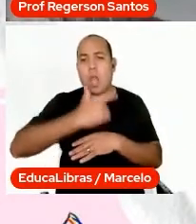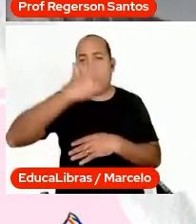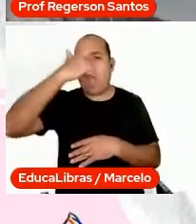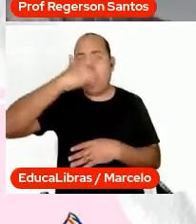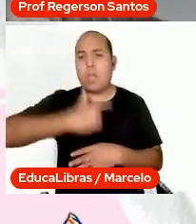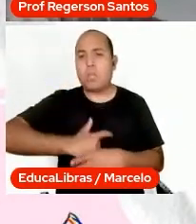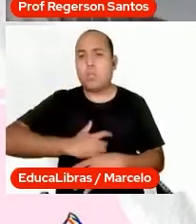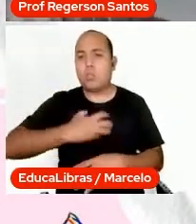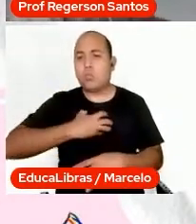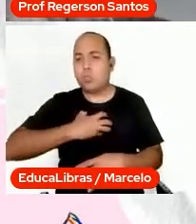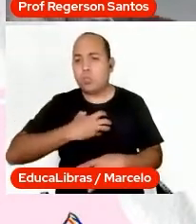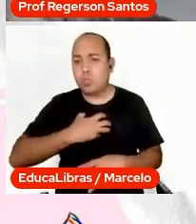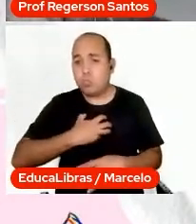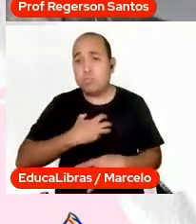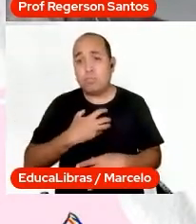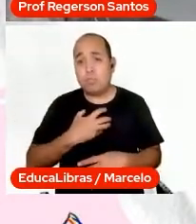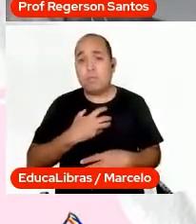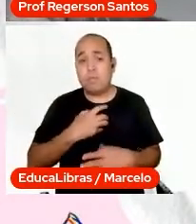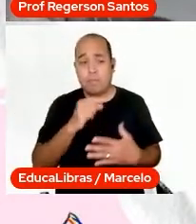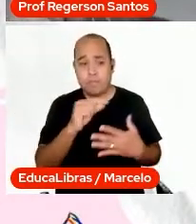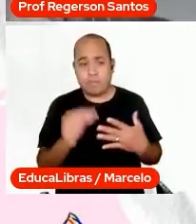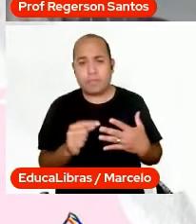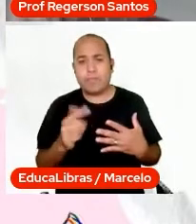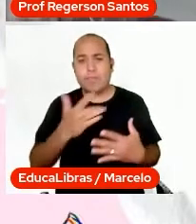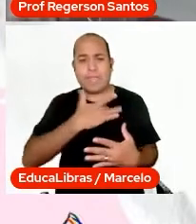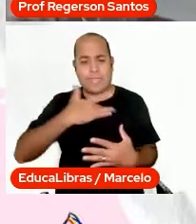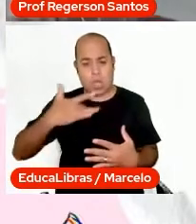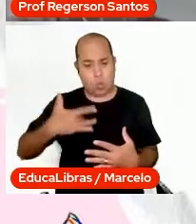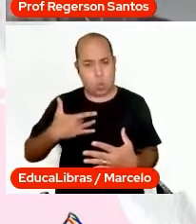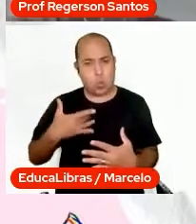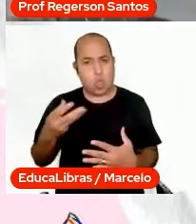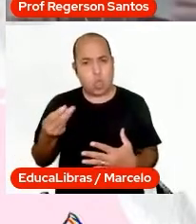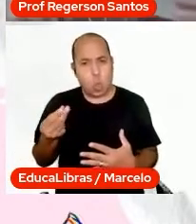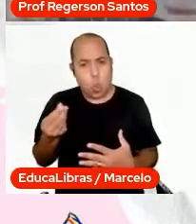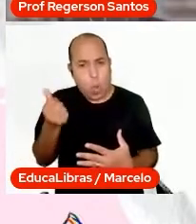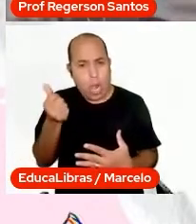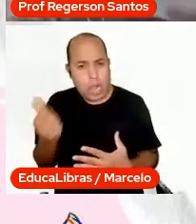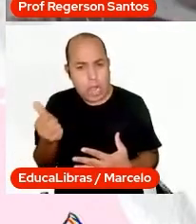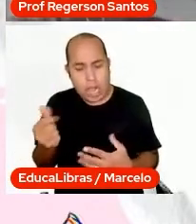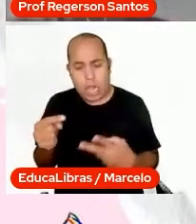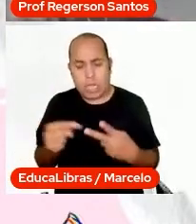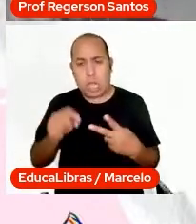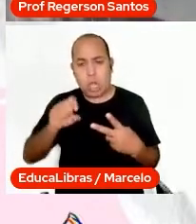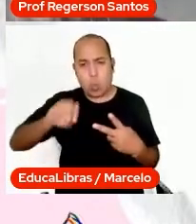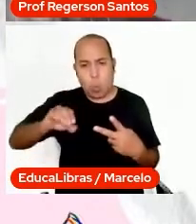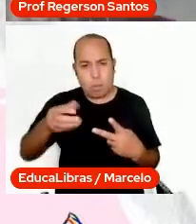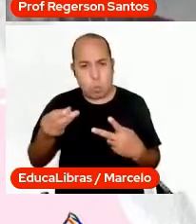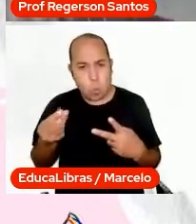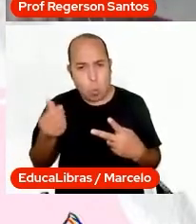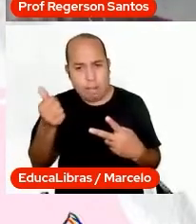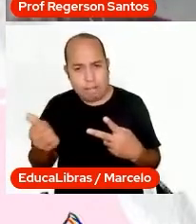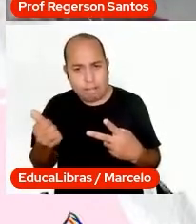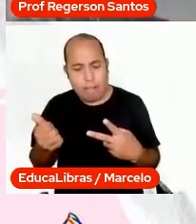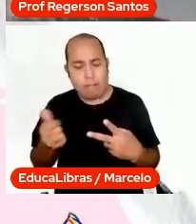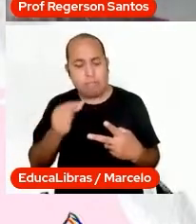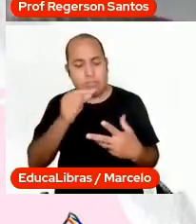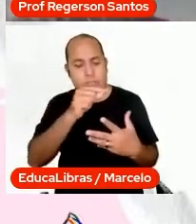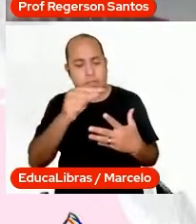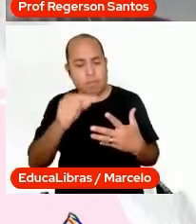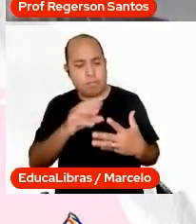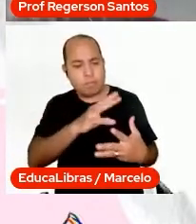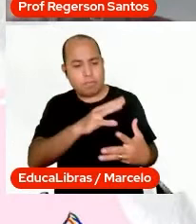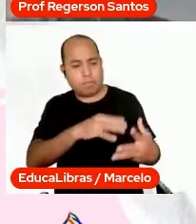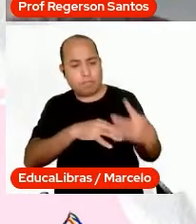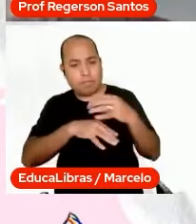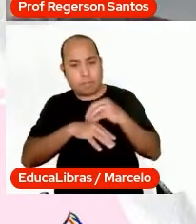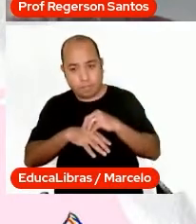Então, é isso que a gente precisa ter, saúde de qualidade, educação, certo? E todos isso, para nós conseguirmos formar essa concepção, a